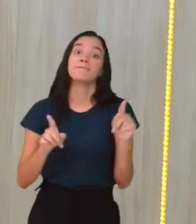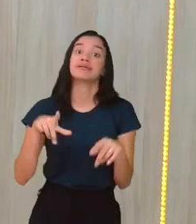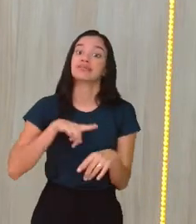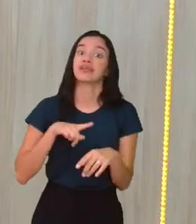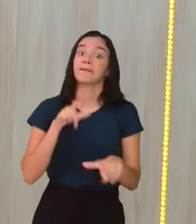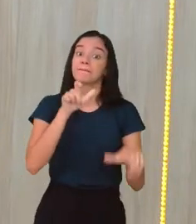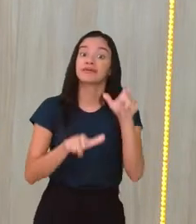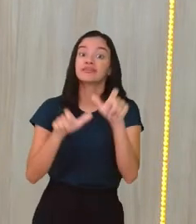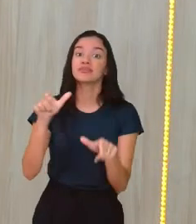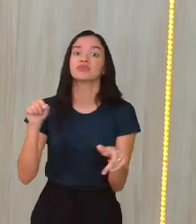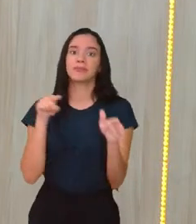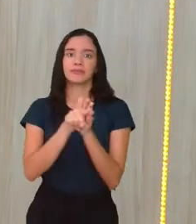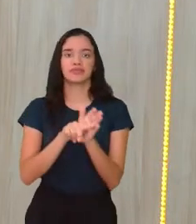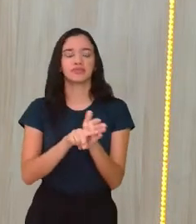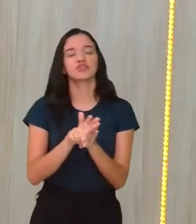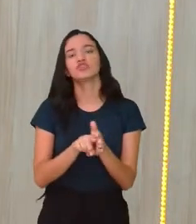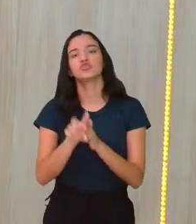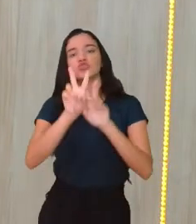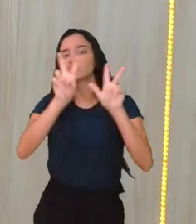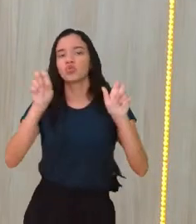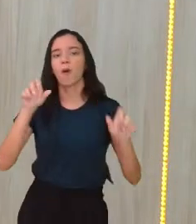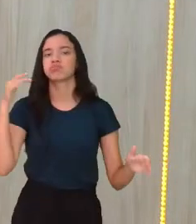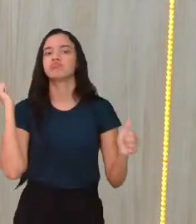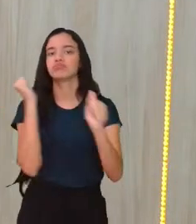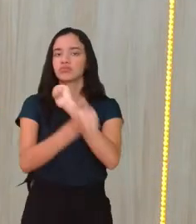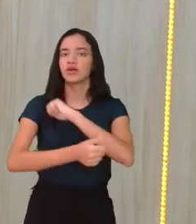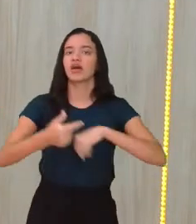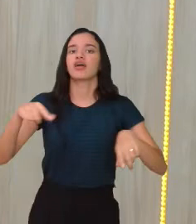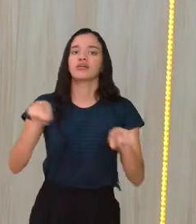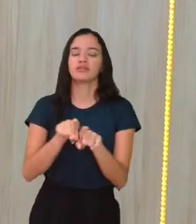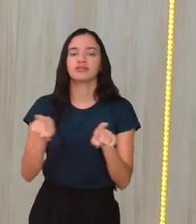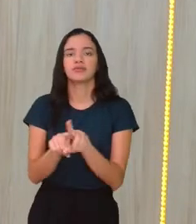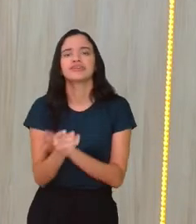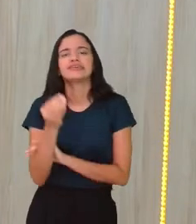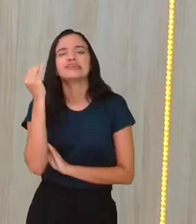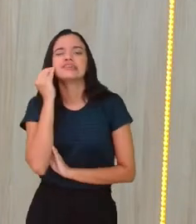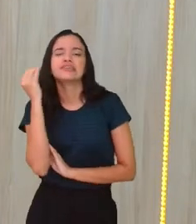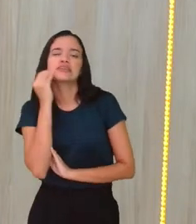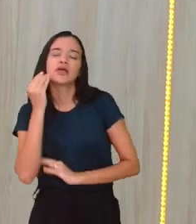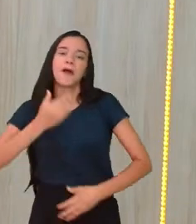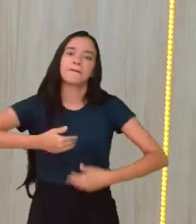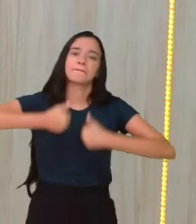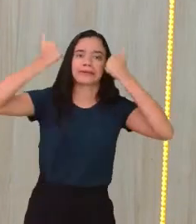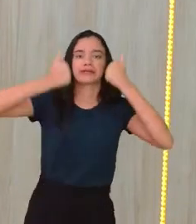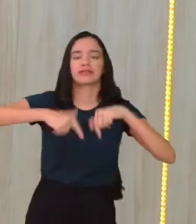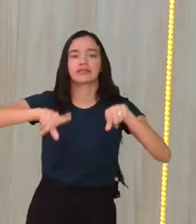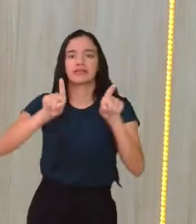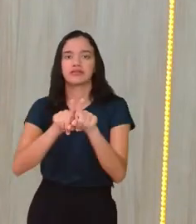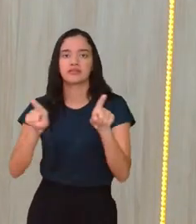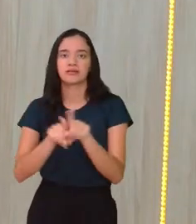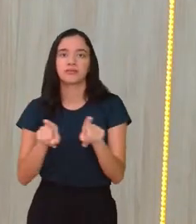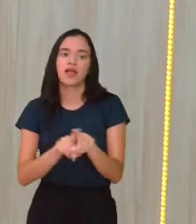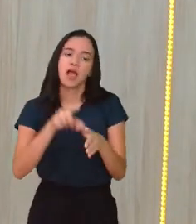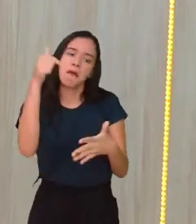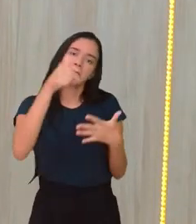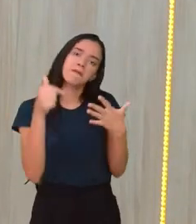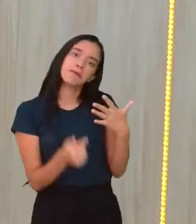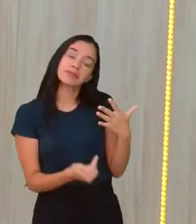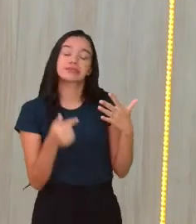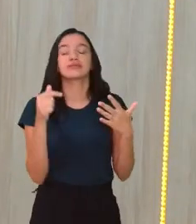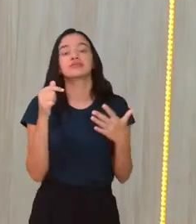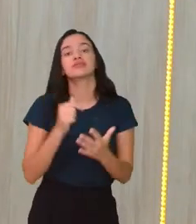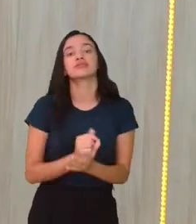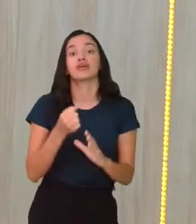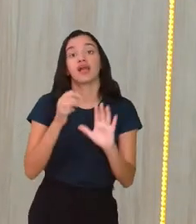pesquisando, né? Sobre os esportes e aí tentando trazer melhorias, tentando trazer novas classificações,